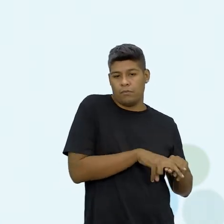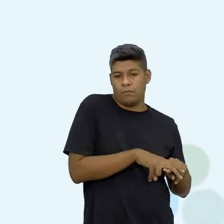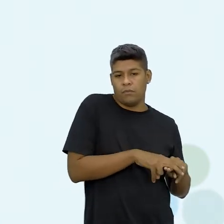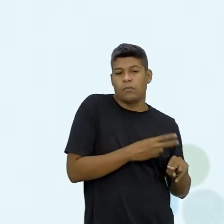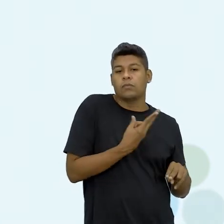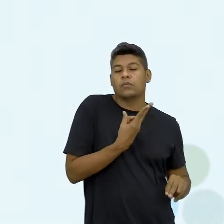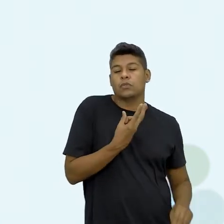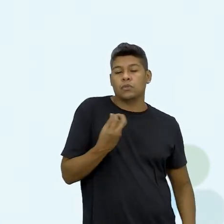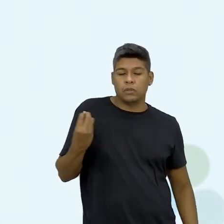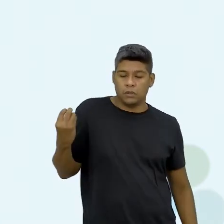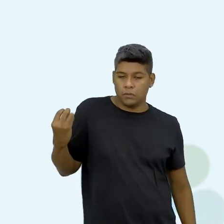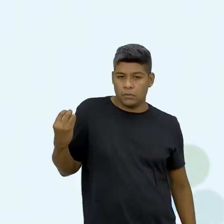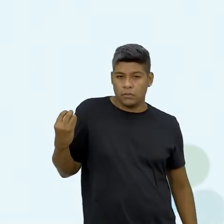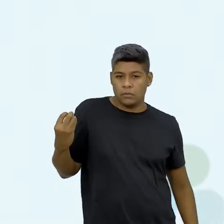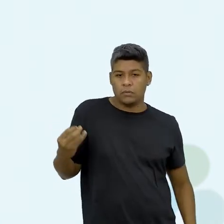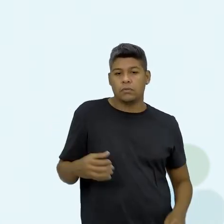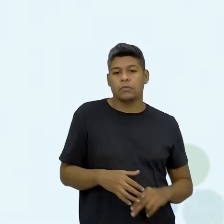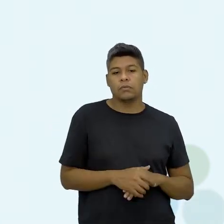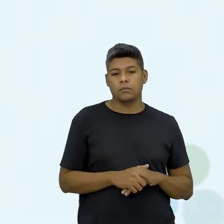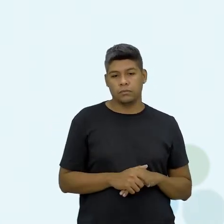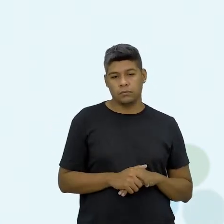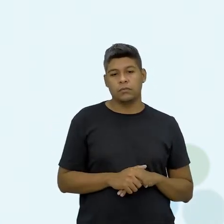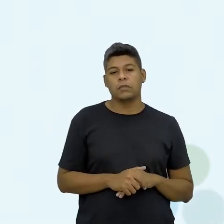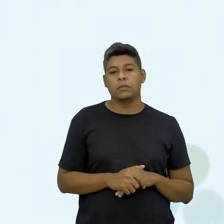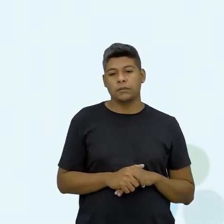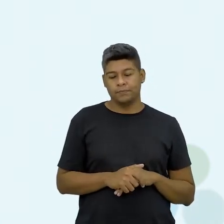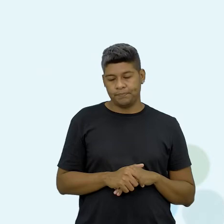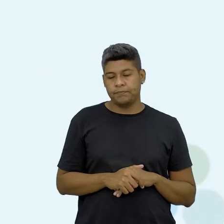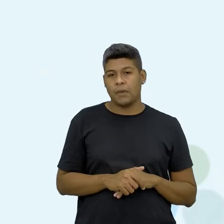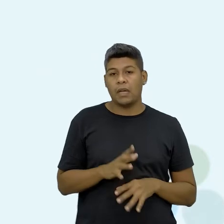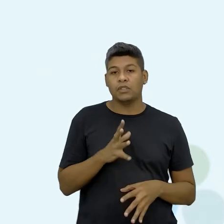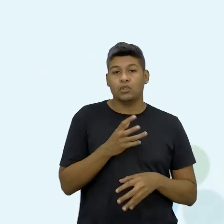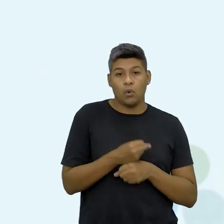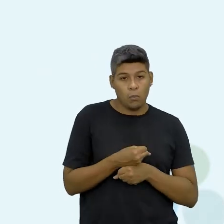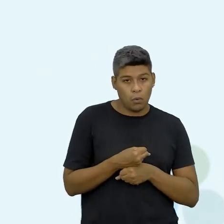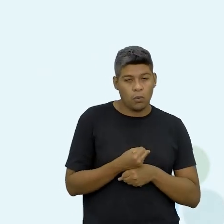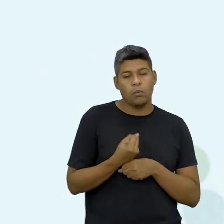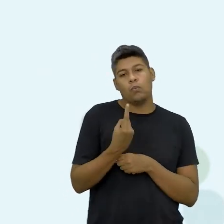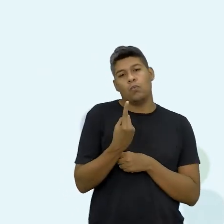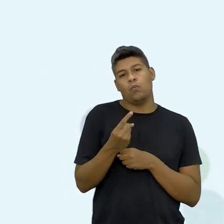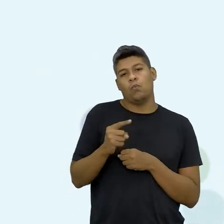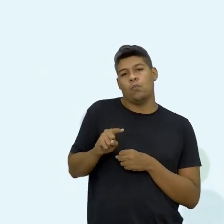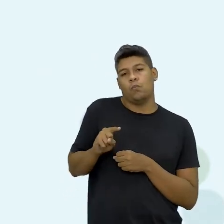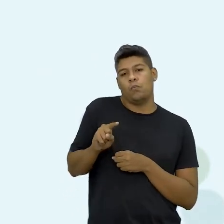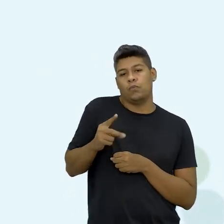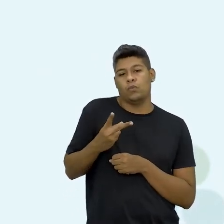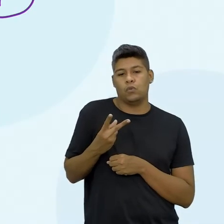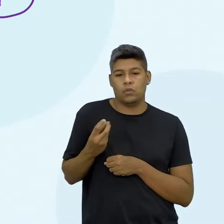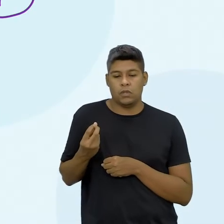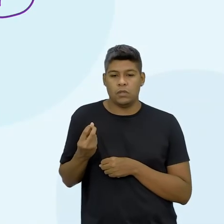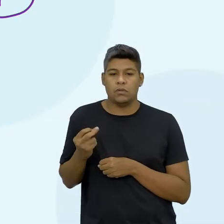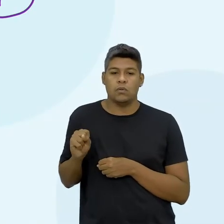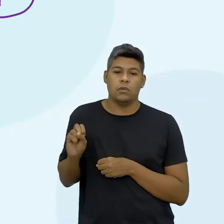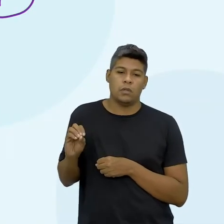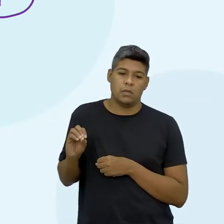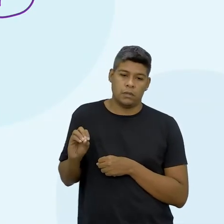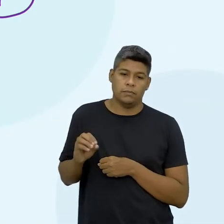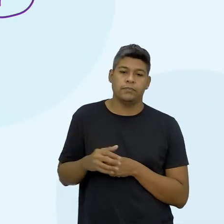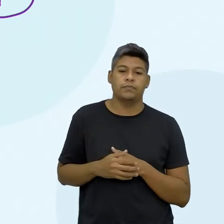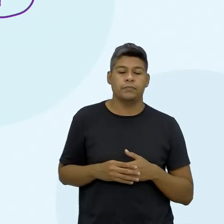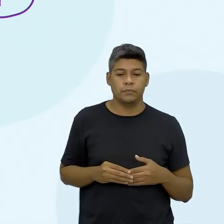$ 1.280. o resto que aconteceu na vida